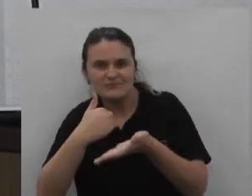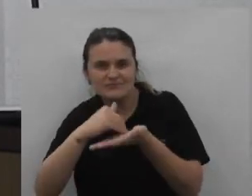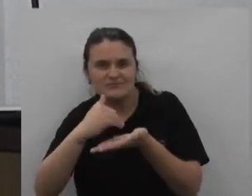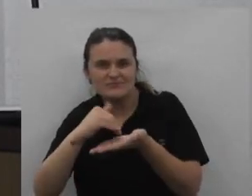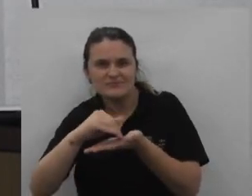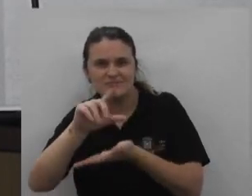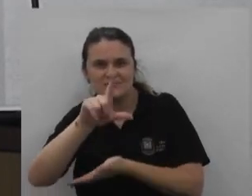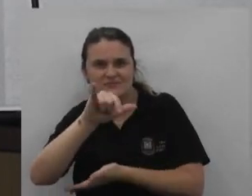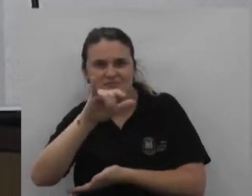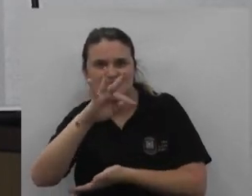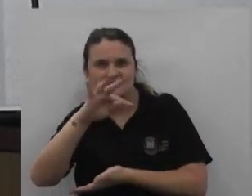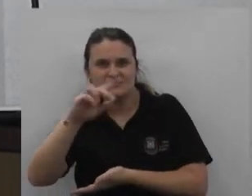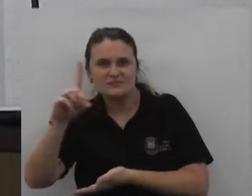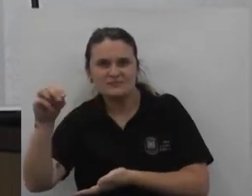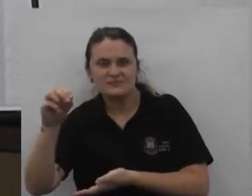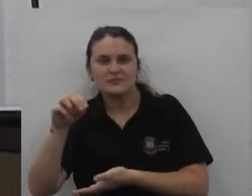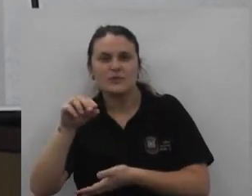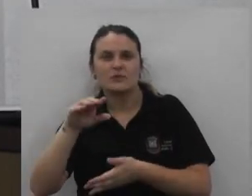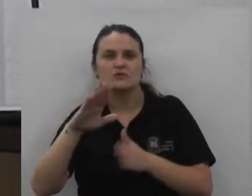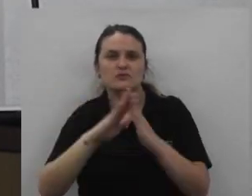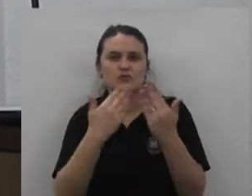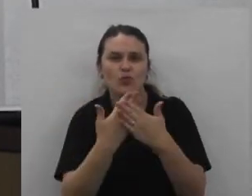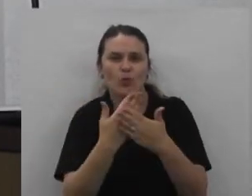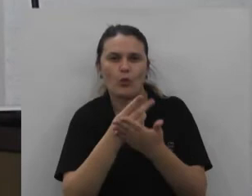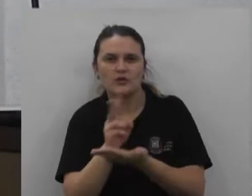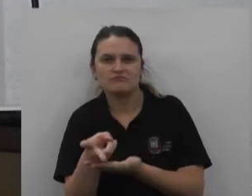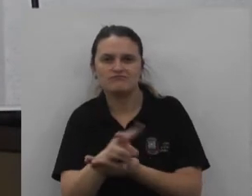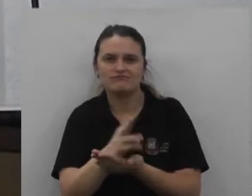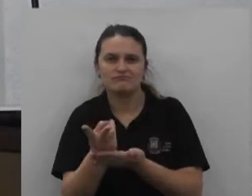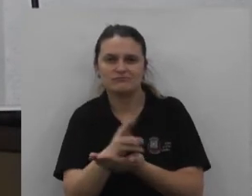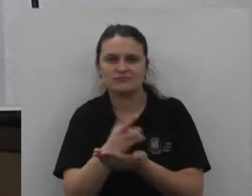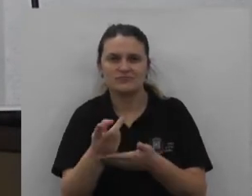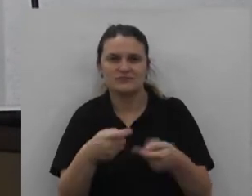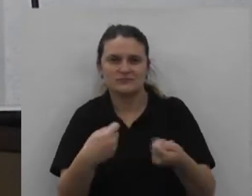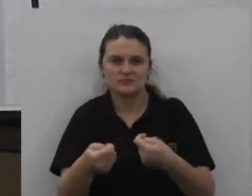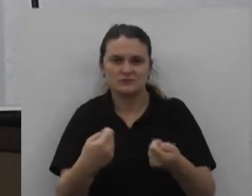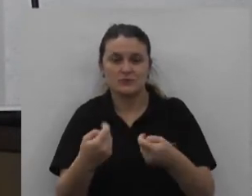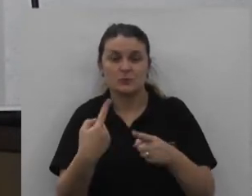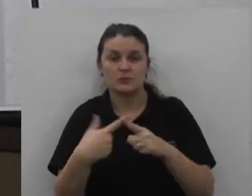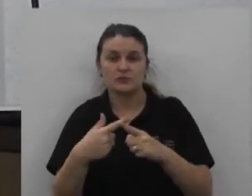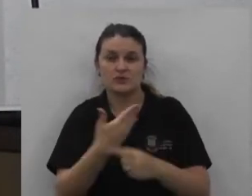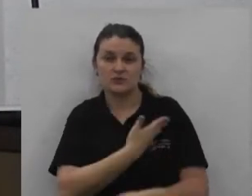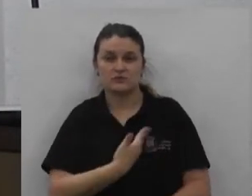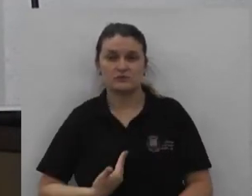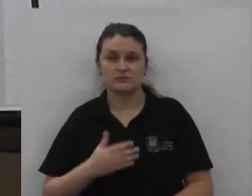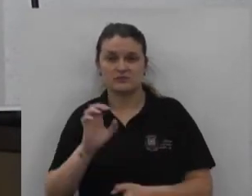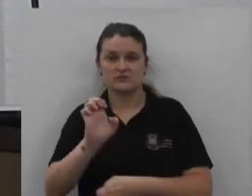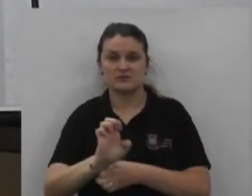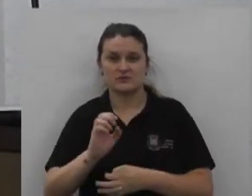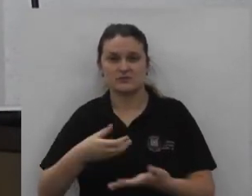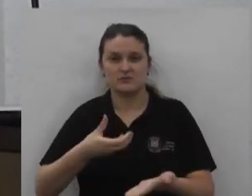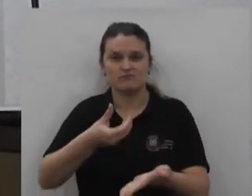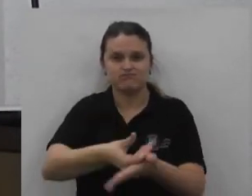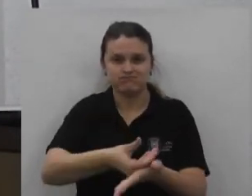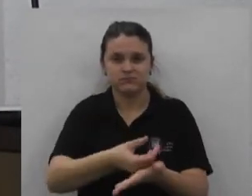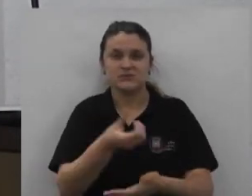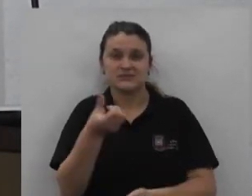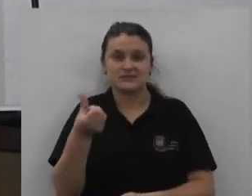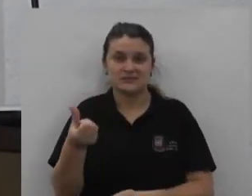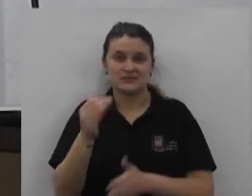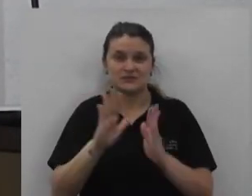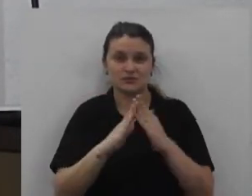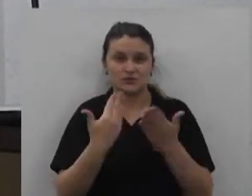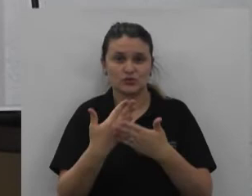dualidade administrativa aquela que foi liberado pelo governo do estado são seis escolas que serão